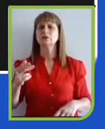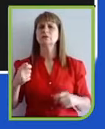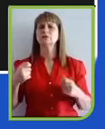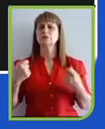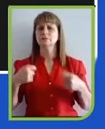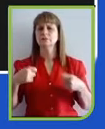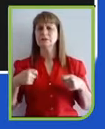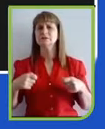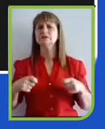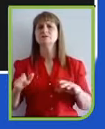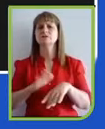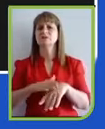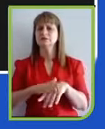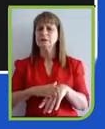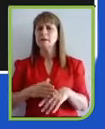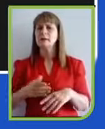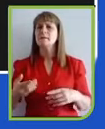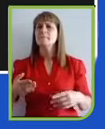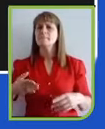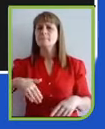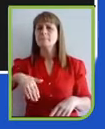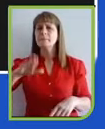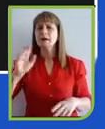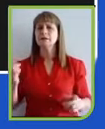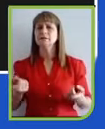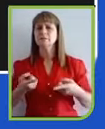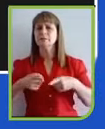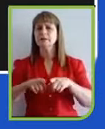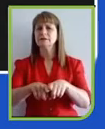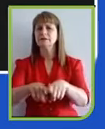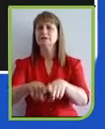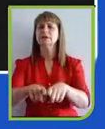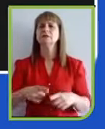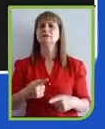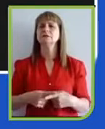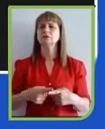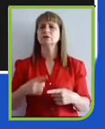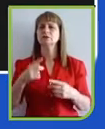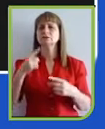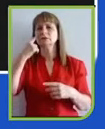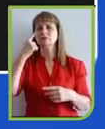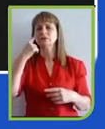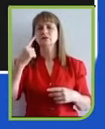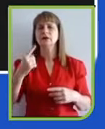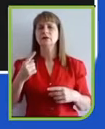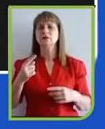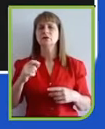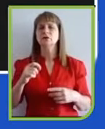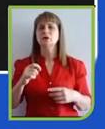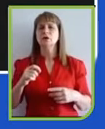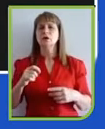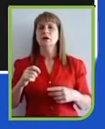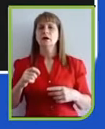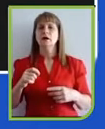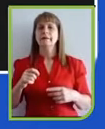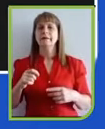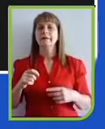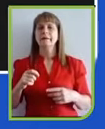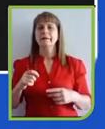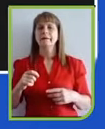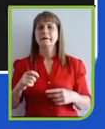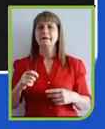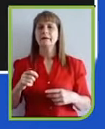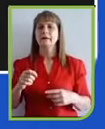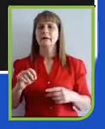nível, especialmente porque a gente está vendo um protagonismo no Brasil do que a ONU chama de